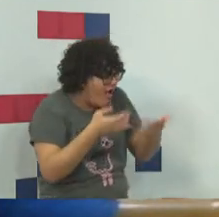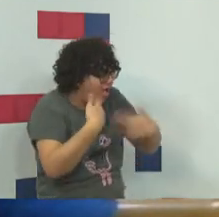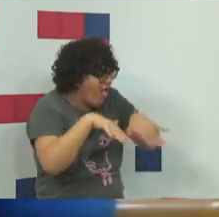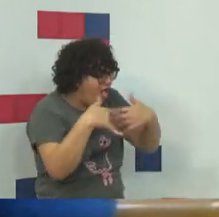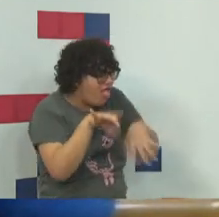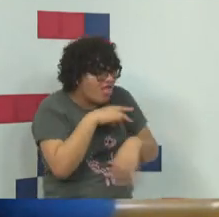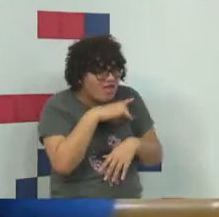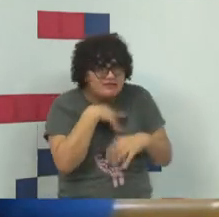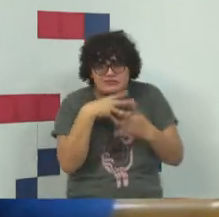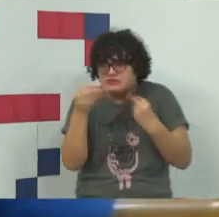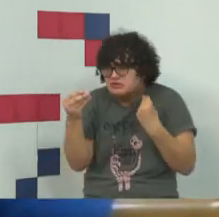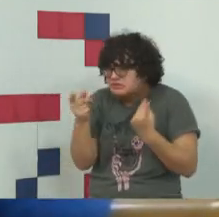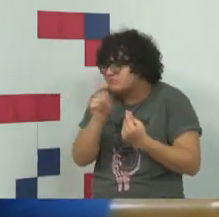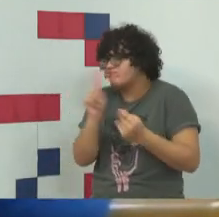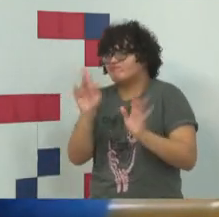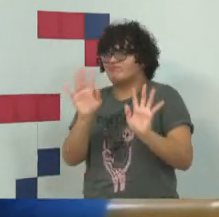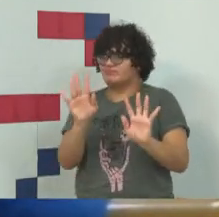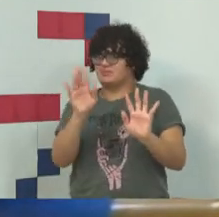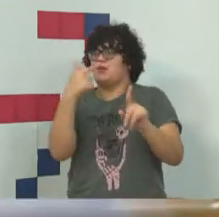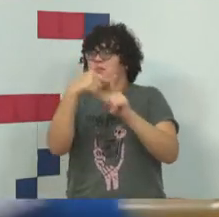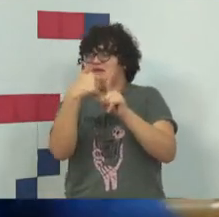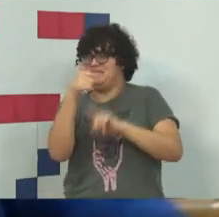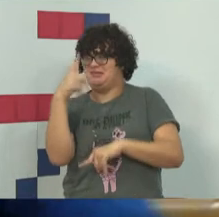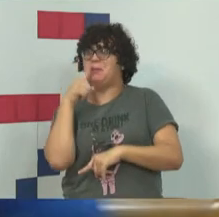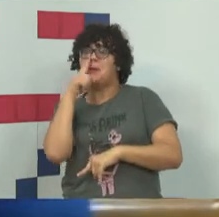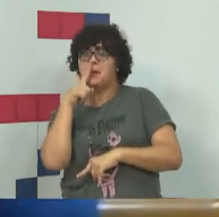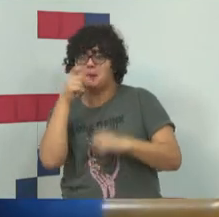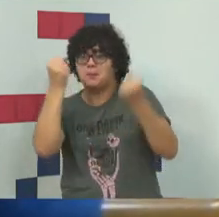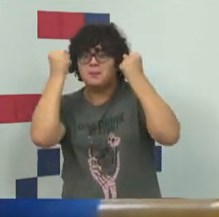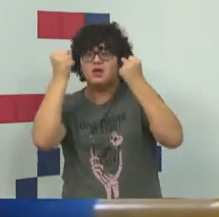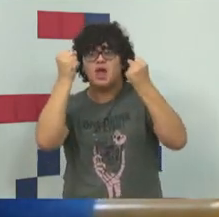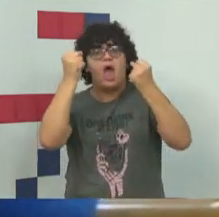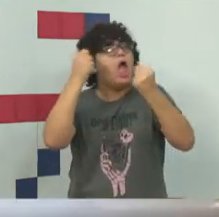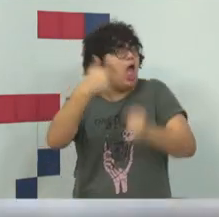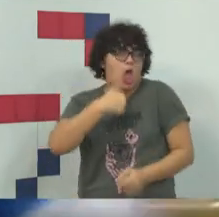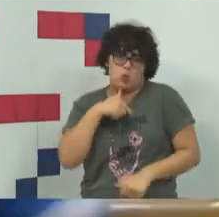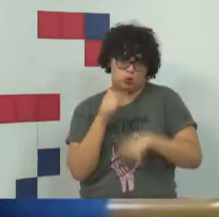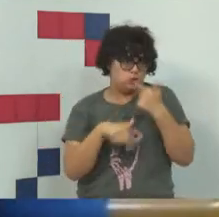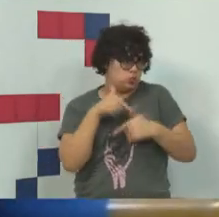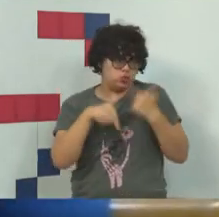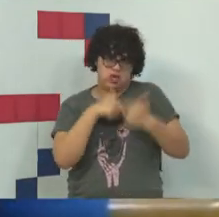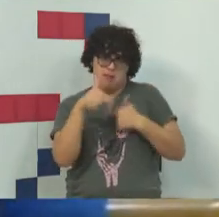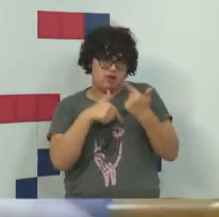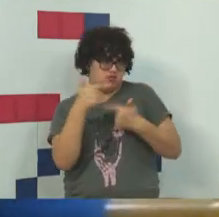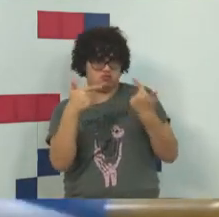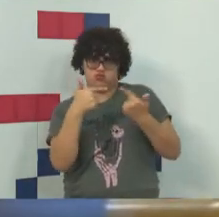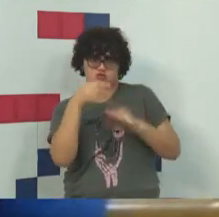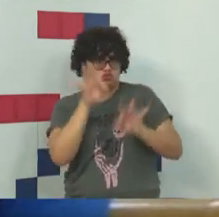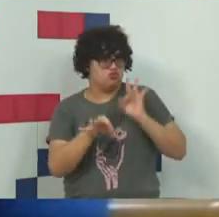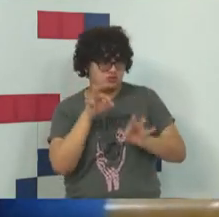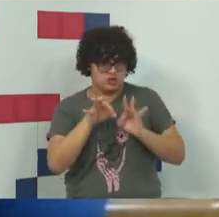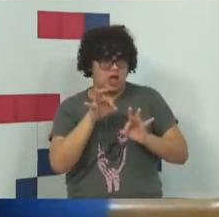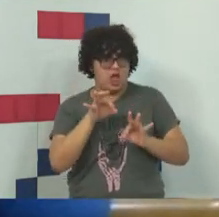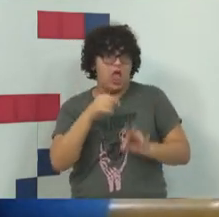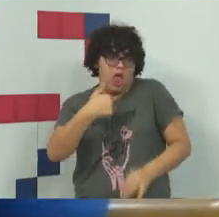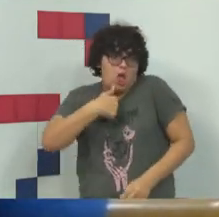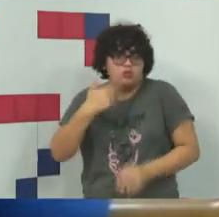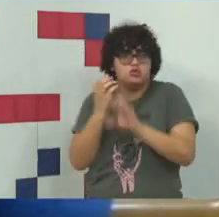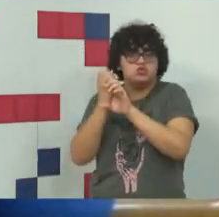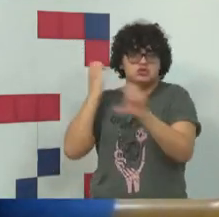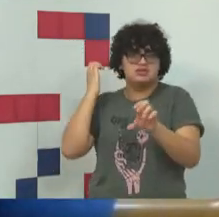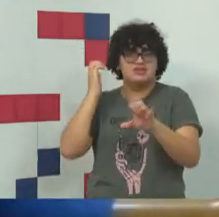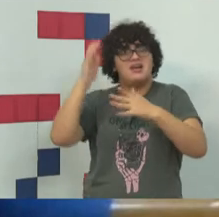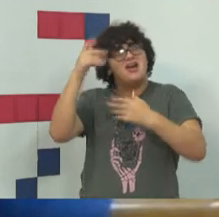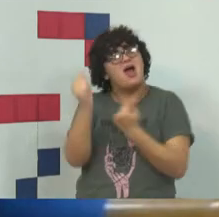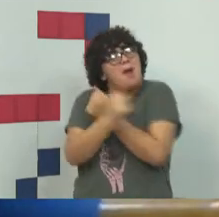cautela, né, a gente, eu converso bastante, eu não sou da área jurídica, né, eu sou engenheiro, aliás, mandei um abraço para o Lucas